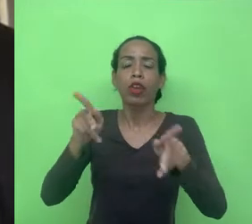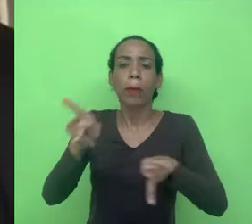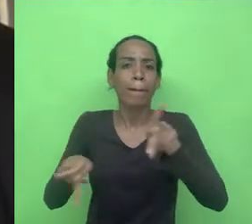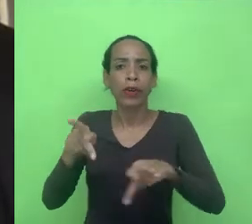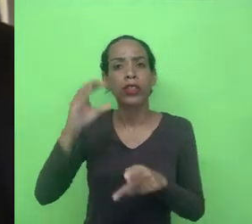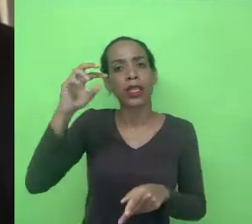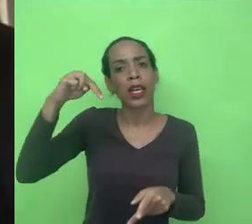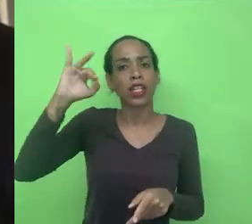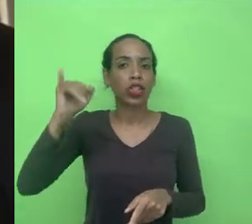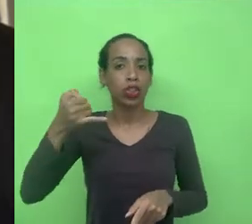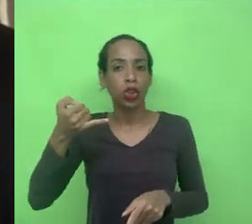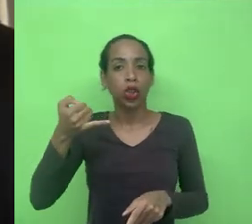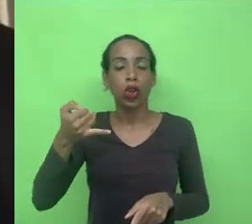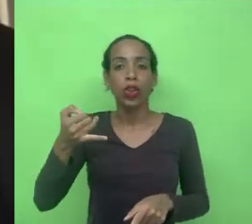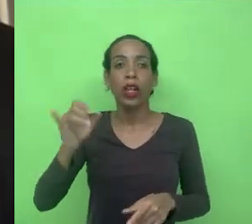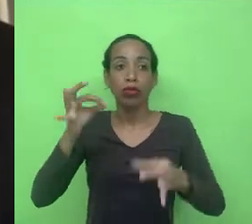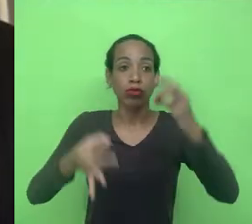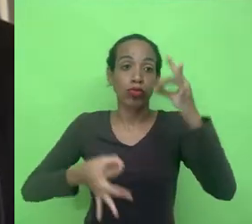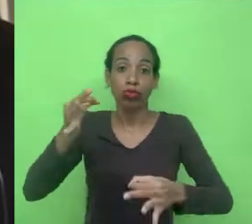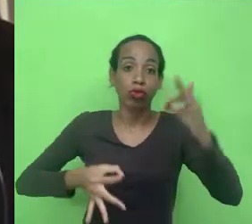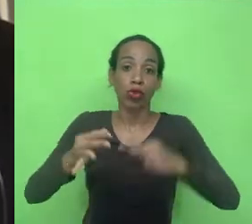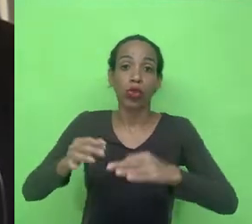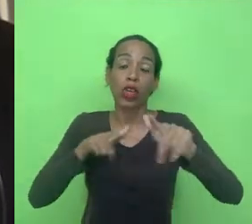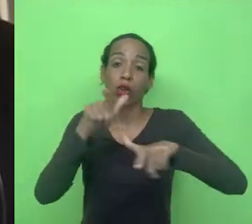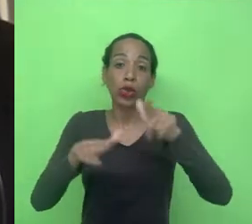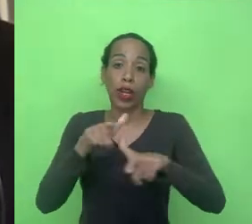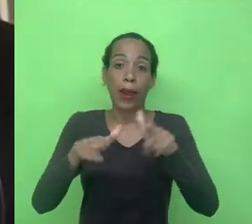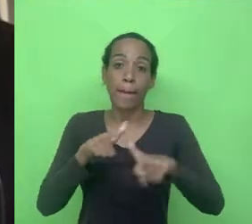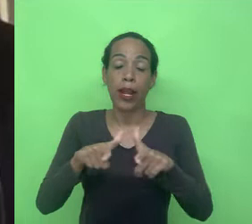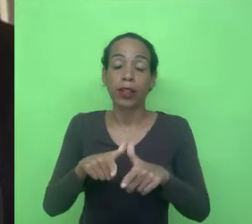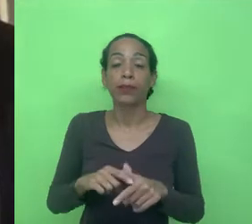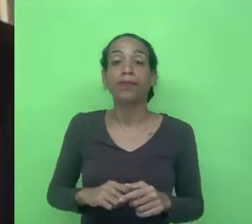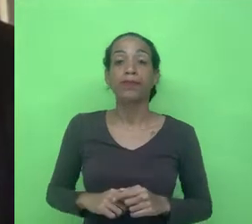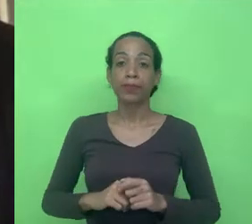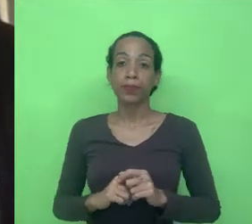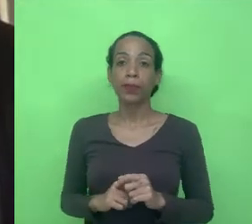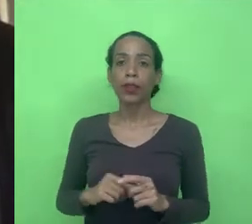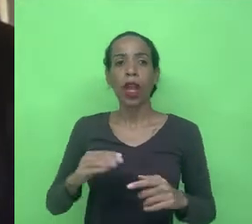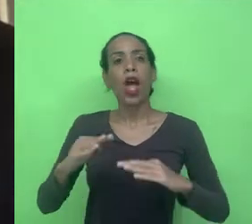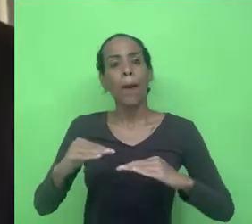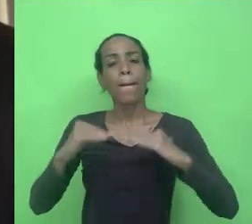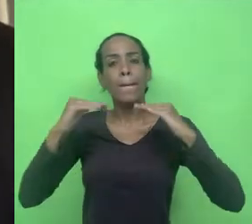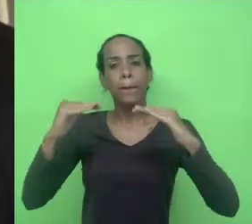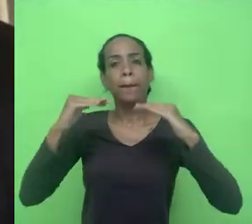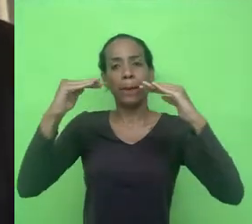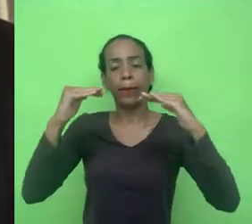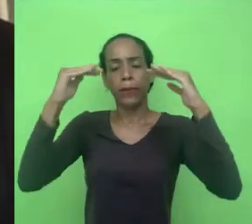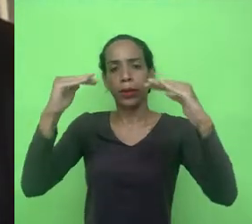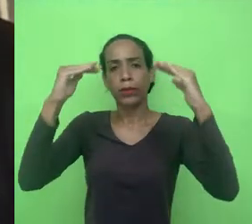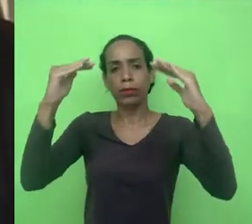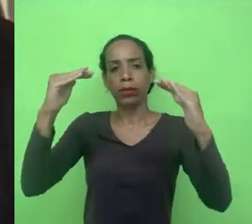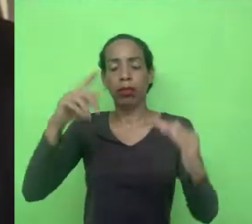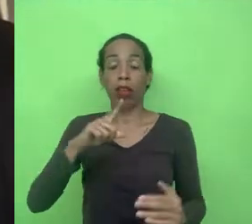da Justiça como serviço, sendo que esse processo ele